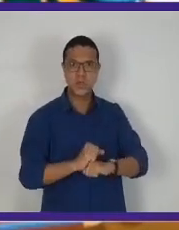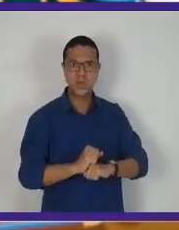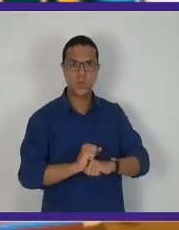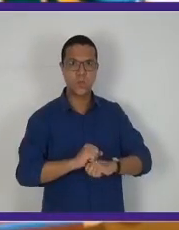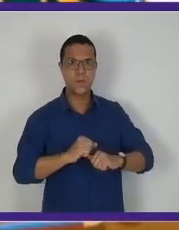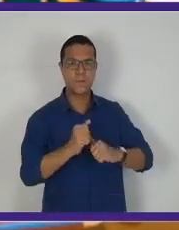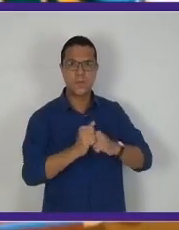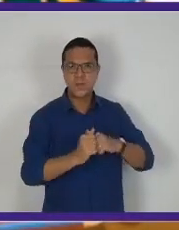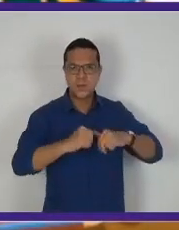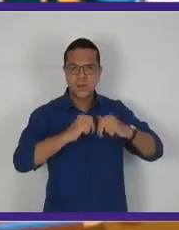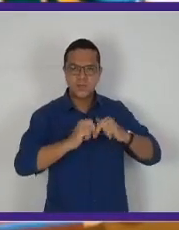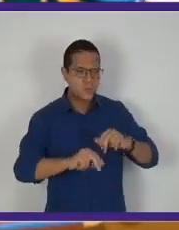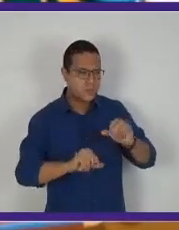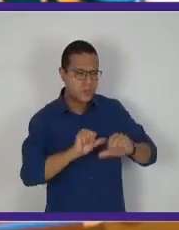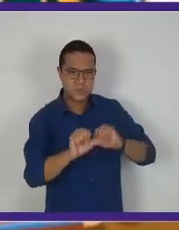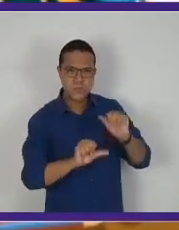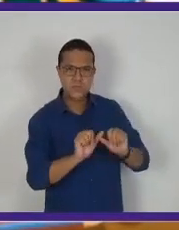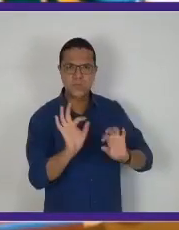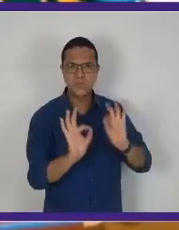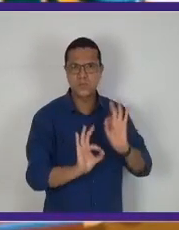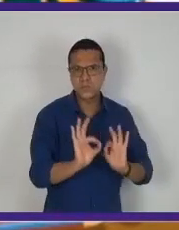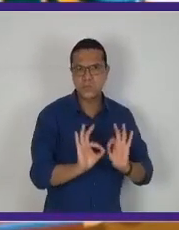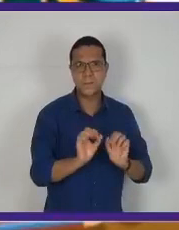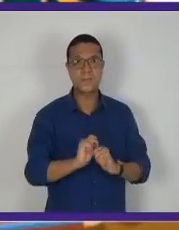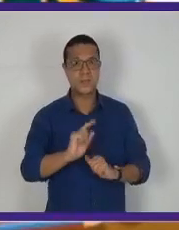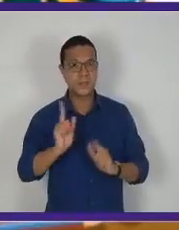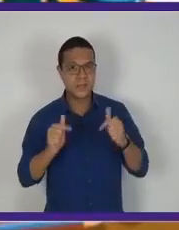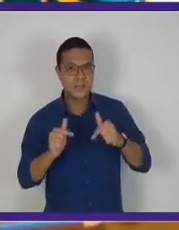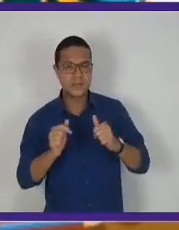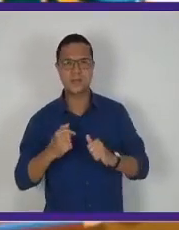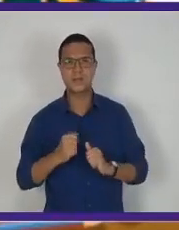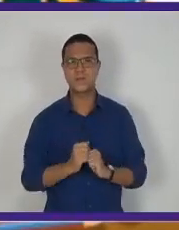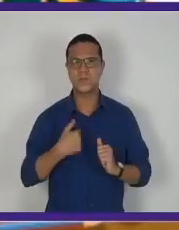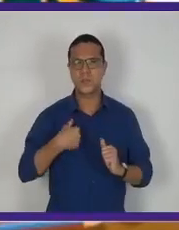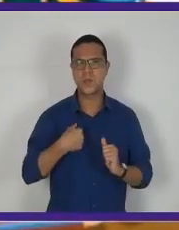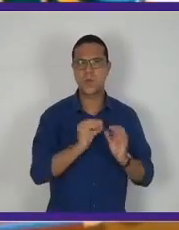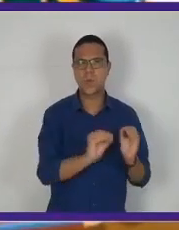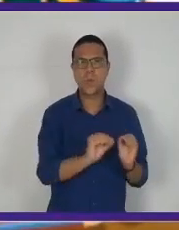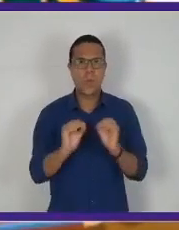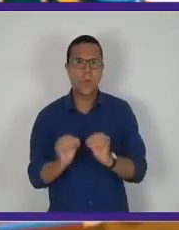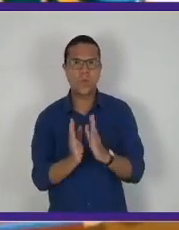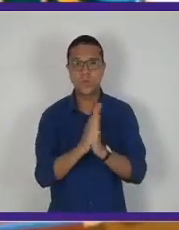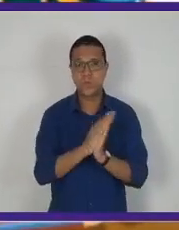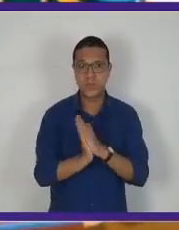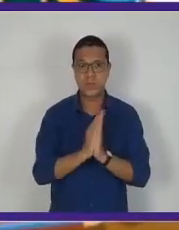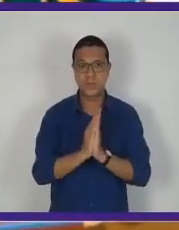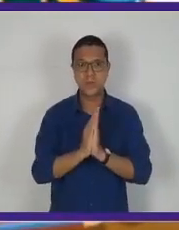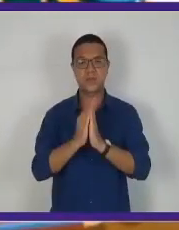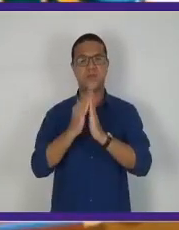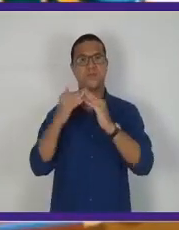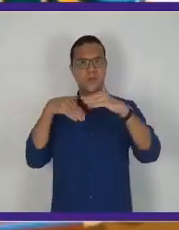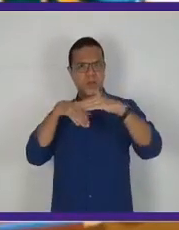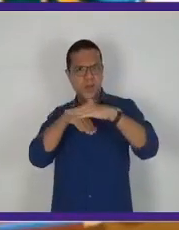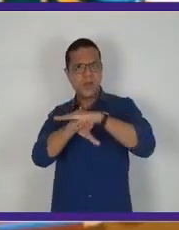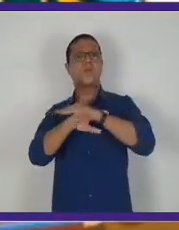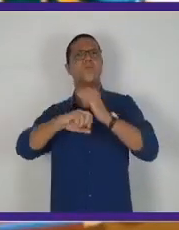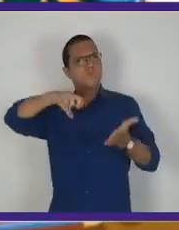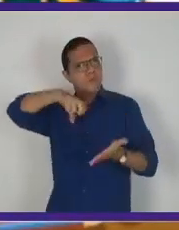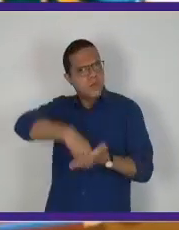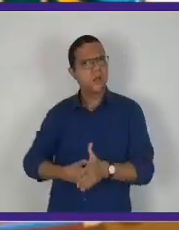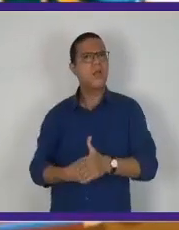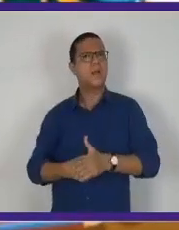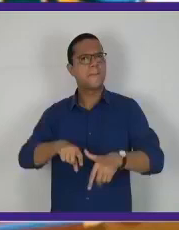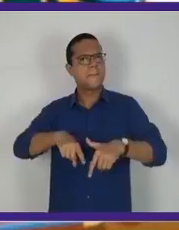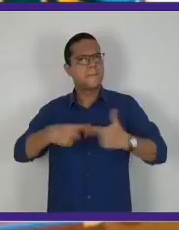troco a fralda dela. Então, eu ponho a Guilhermina dentro do armário de